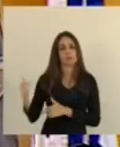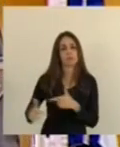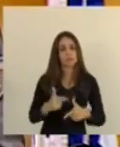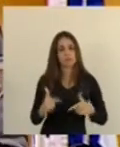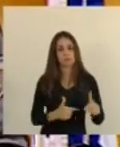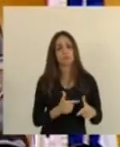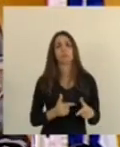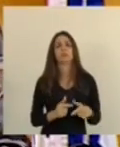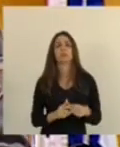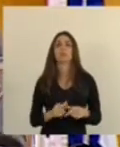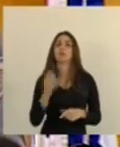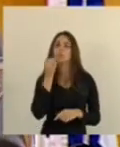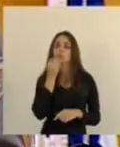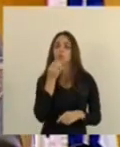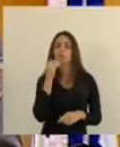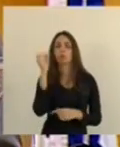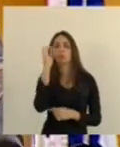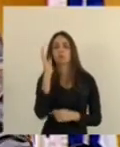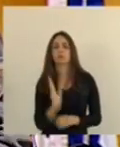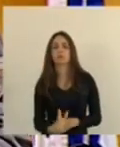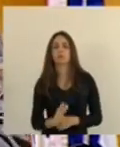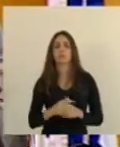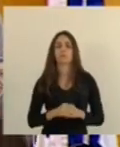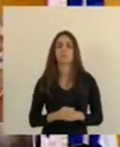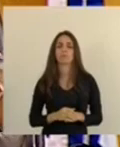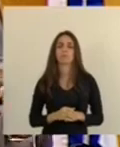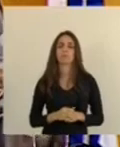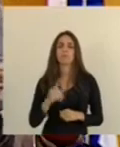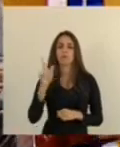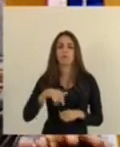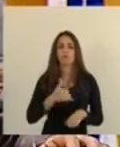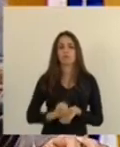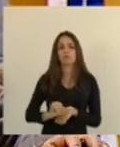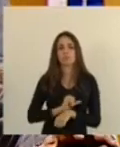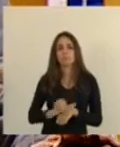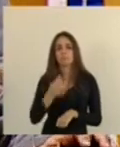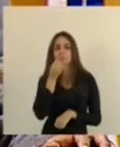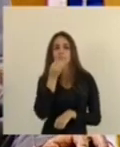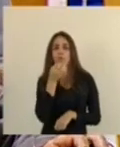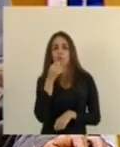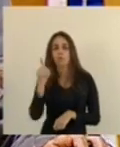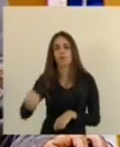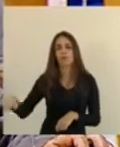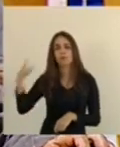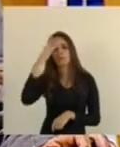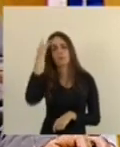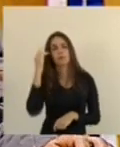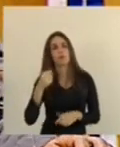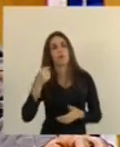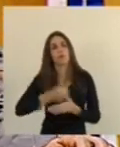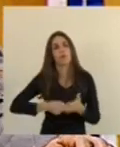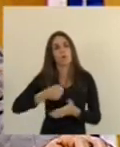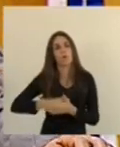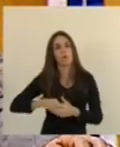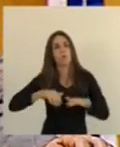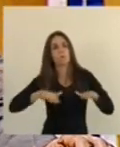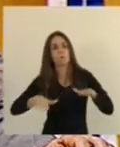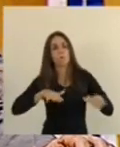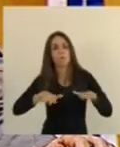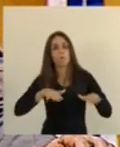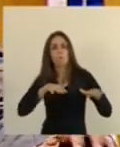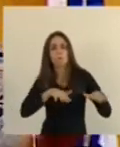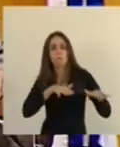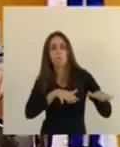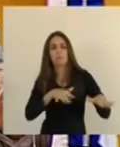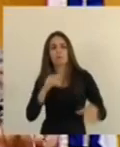e muito bom para o Brasil foi uma jogada de mestre que deixou os manifestantes frustrados e derrotados mais